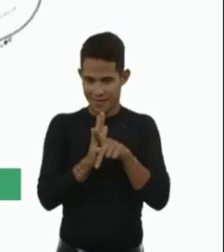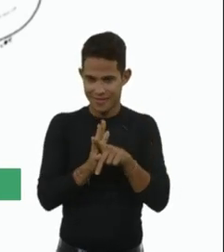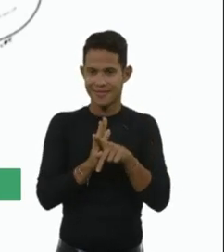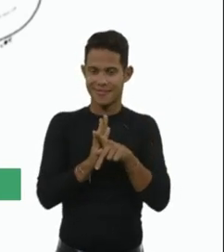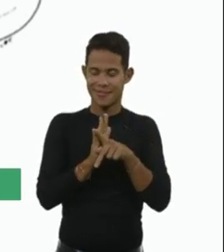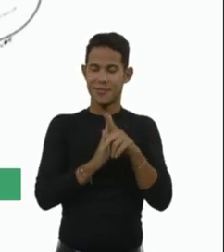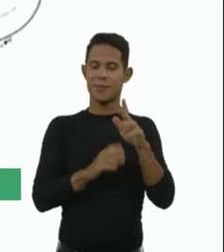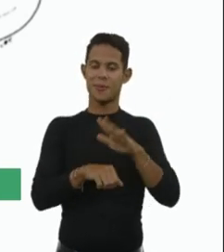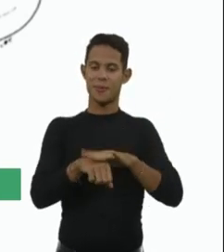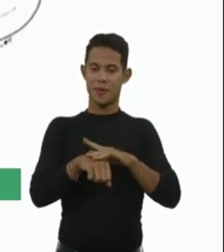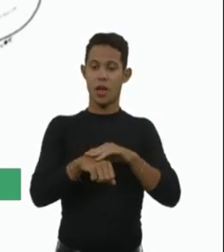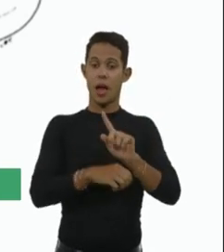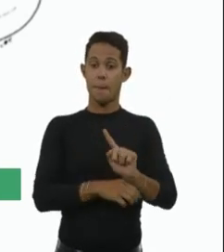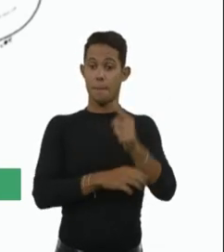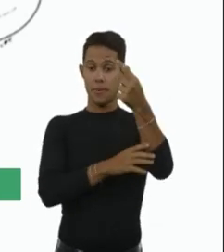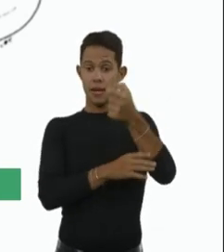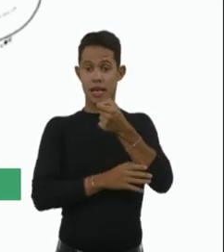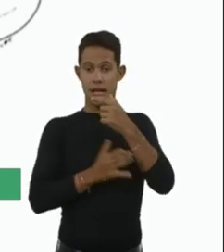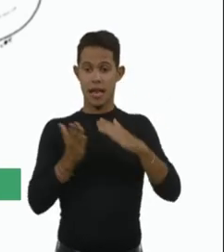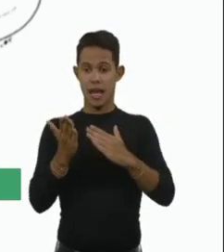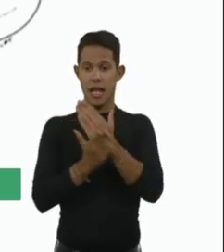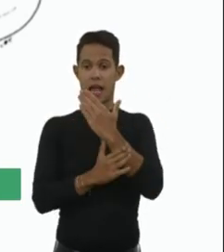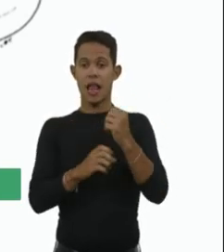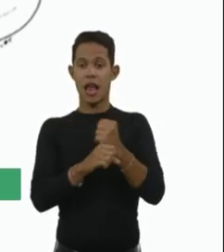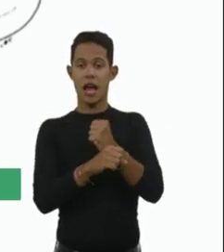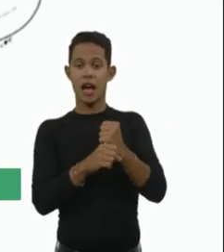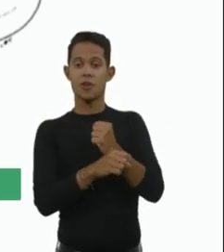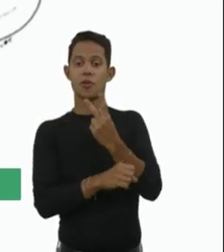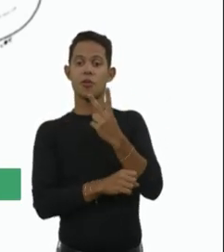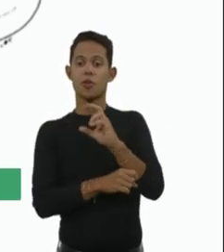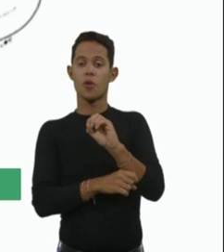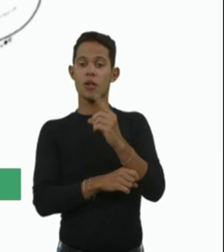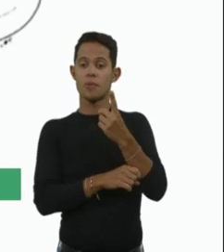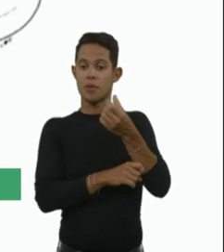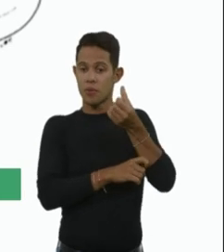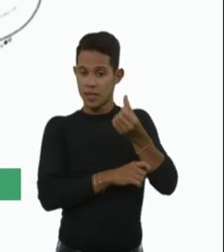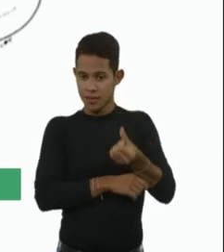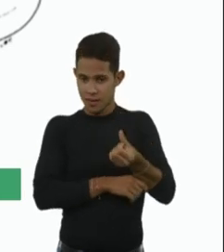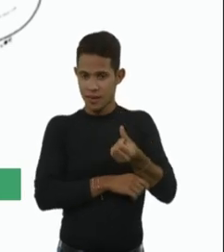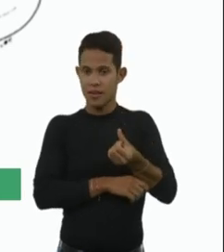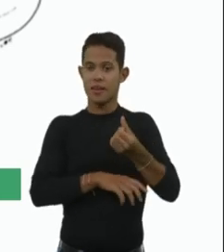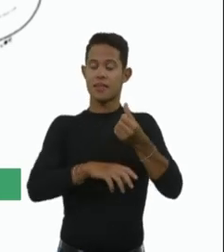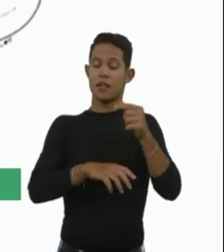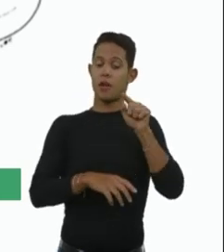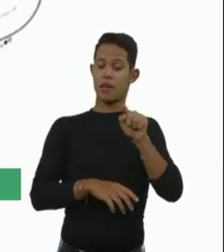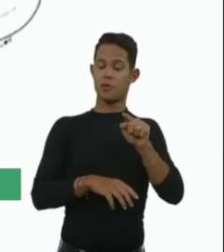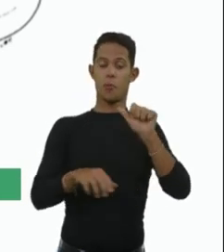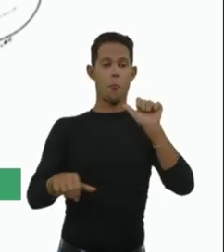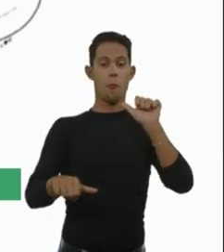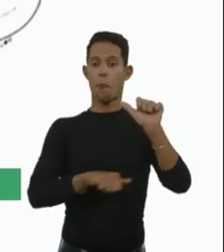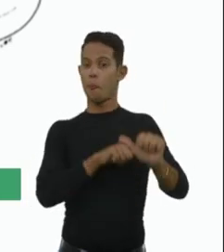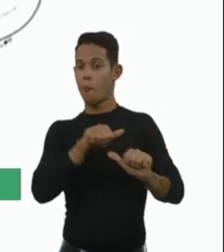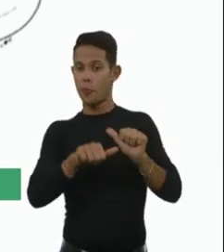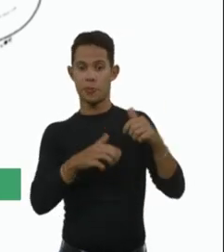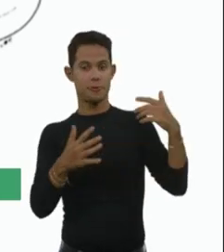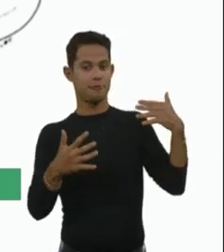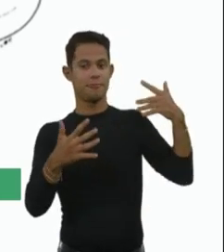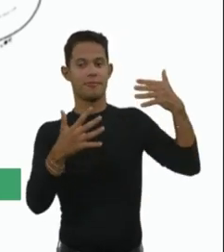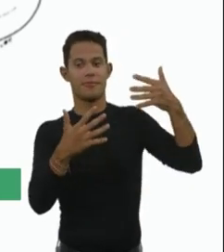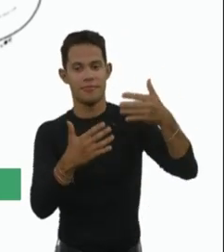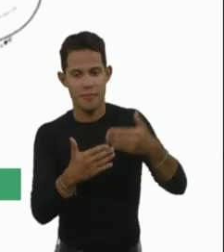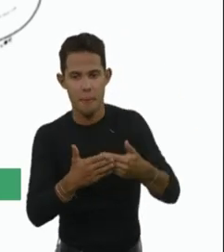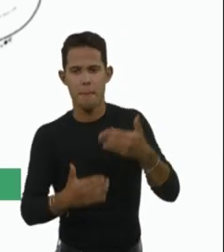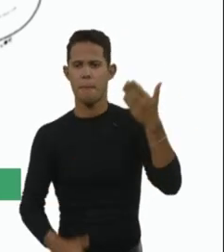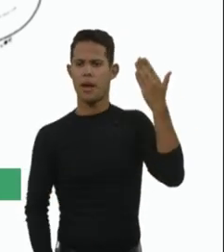medicamento aprovado foi em 2016 no FDA, então, isso mudou drasticamente, então, a gente falava na